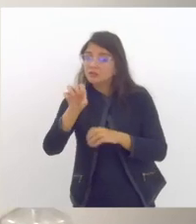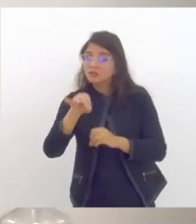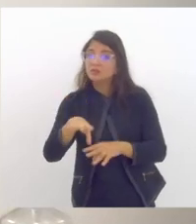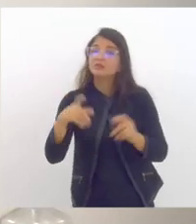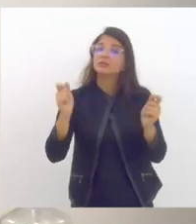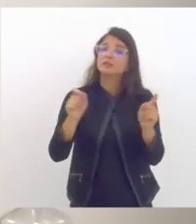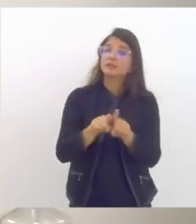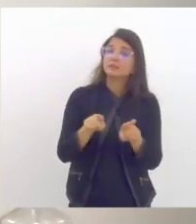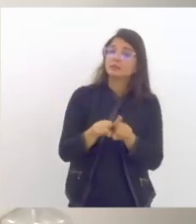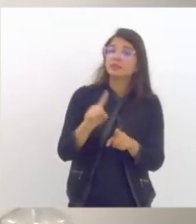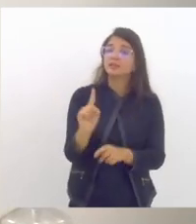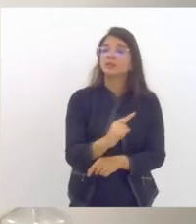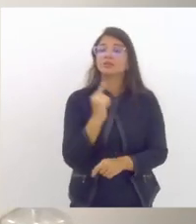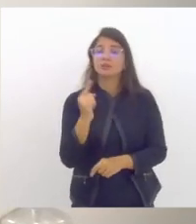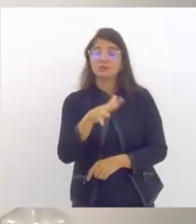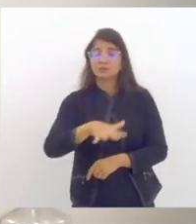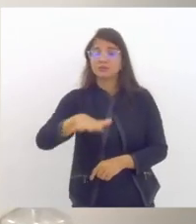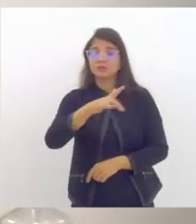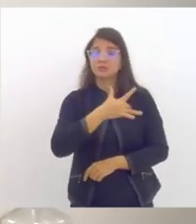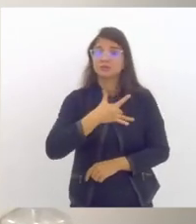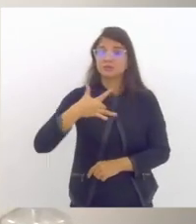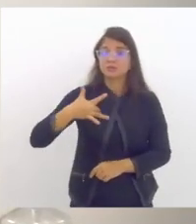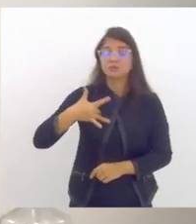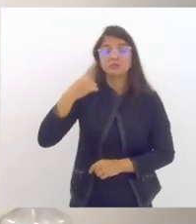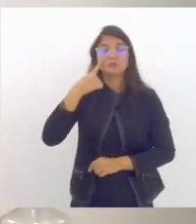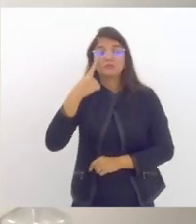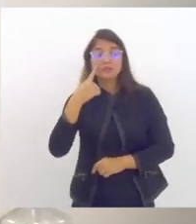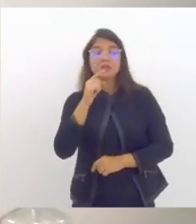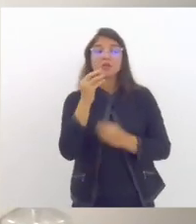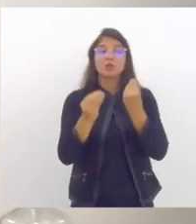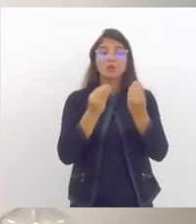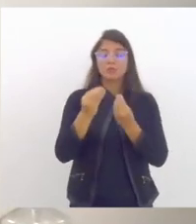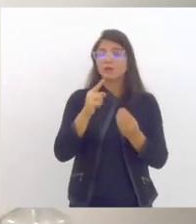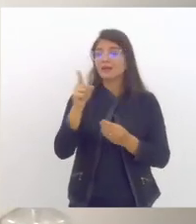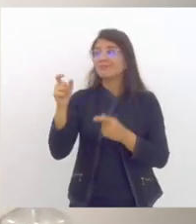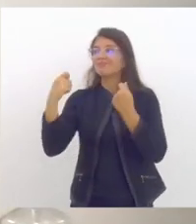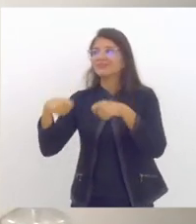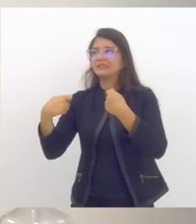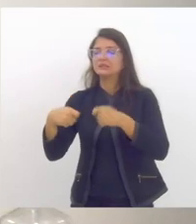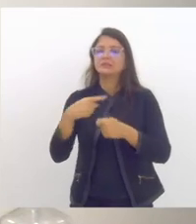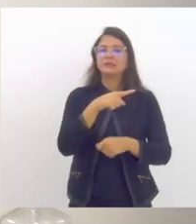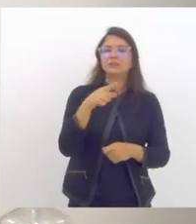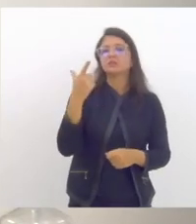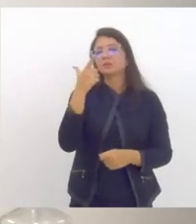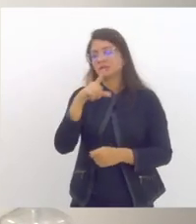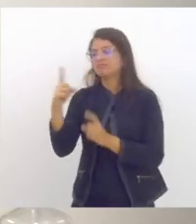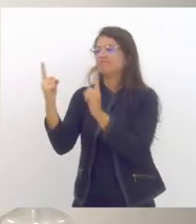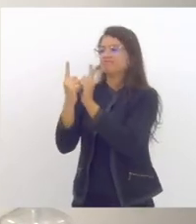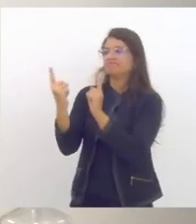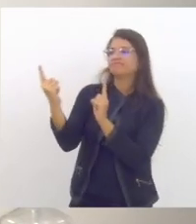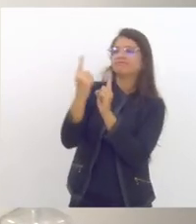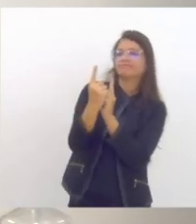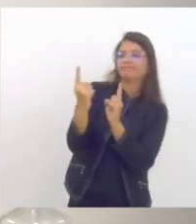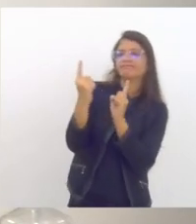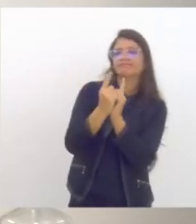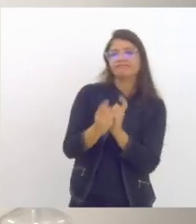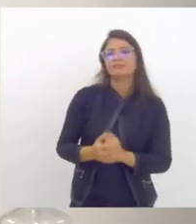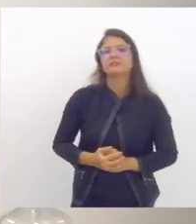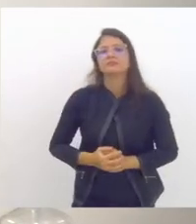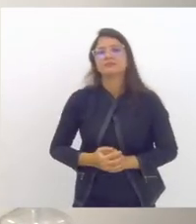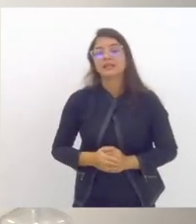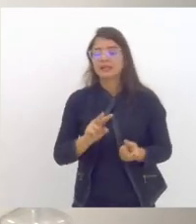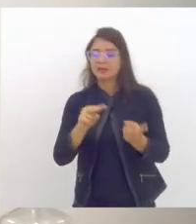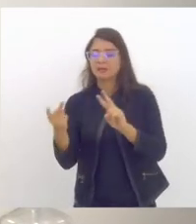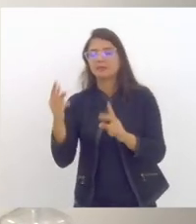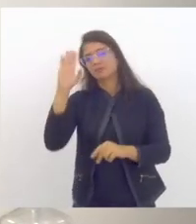capacidade da nossa rede de saúde atender as diferentes demandas então esses são os encaminhamentos principais que a gente vai